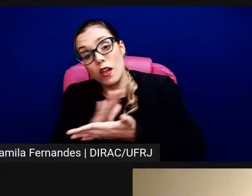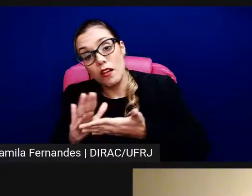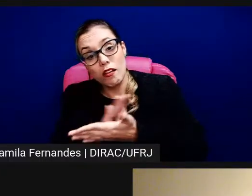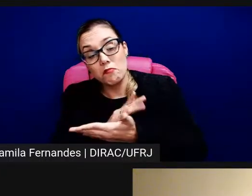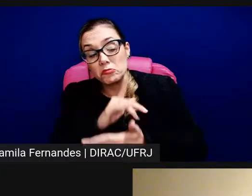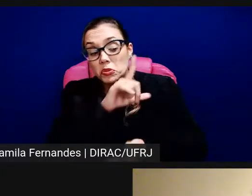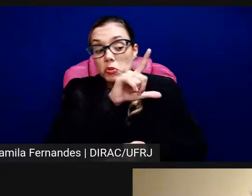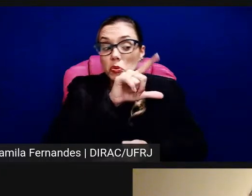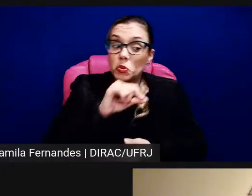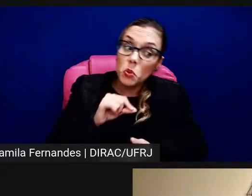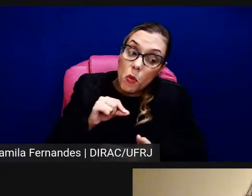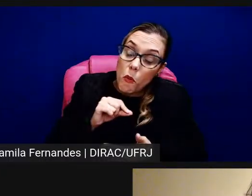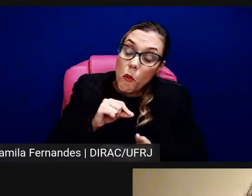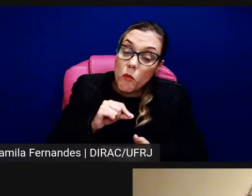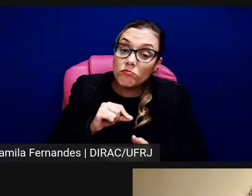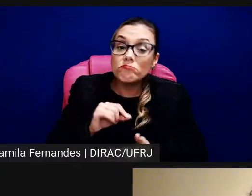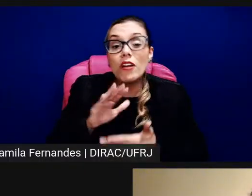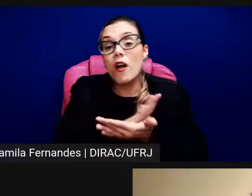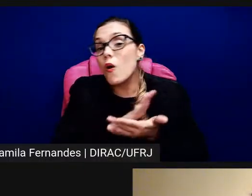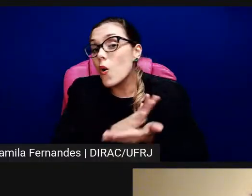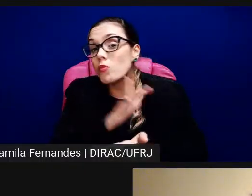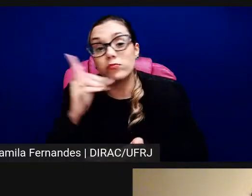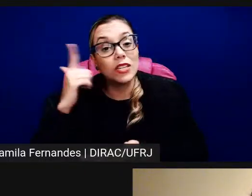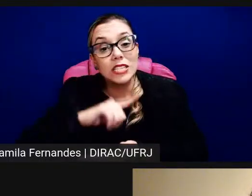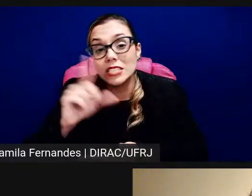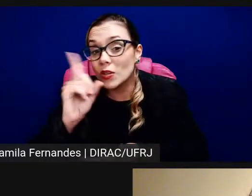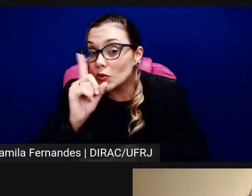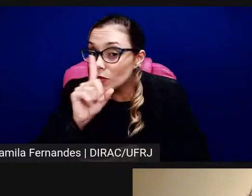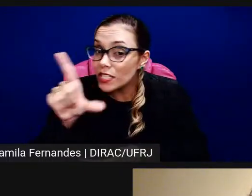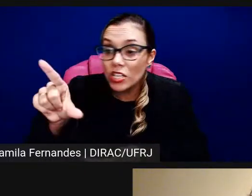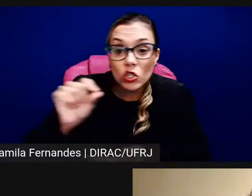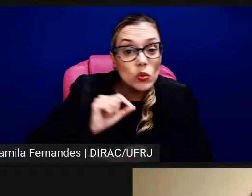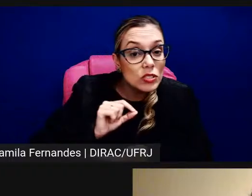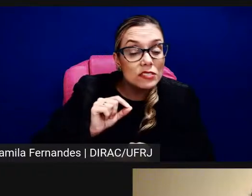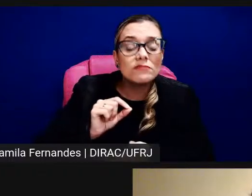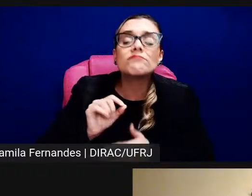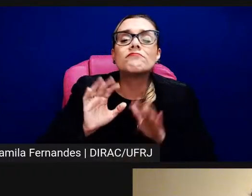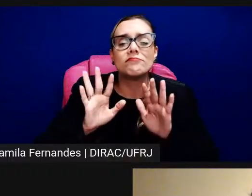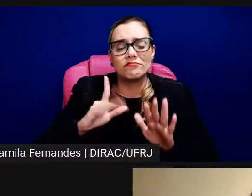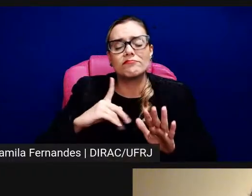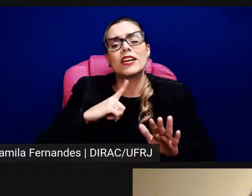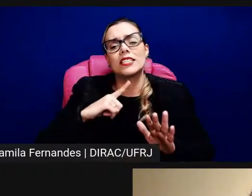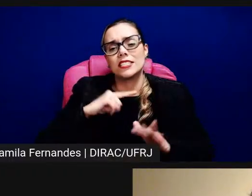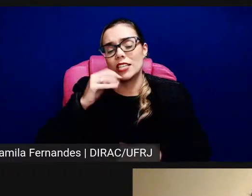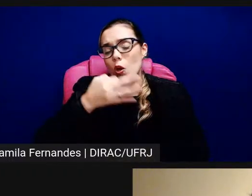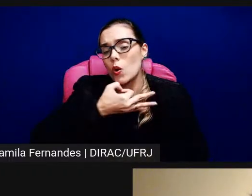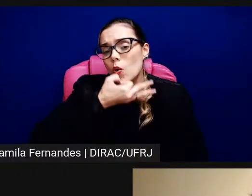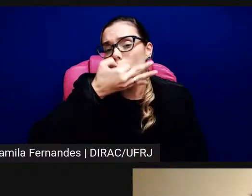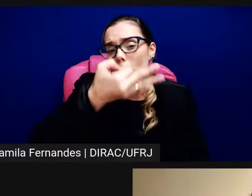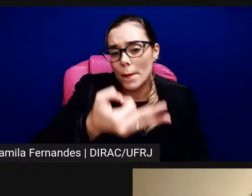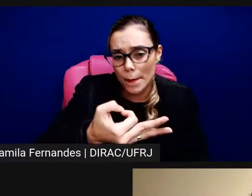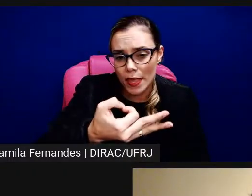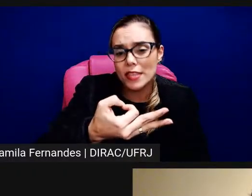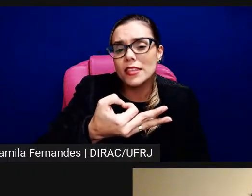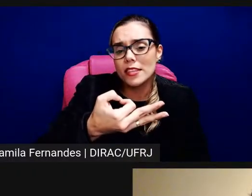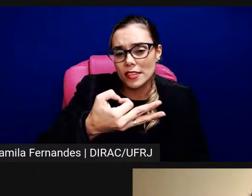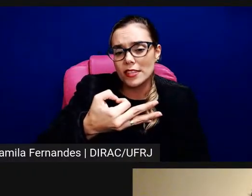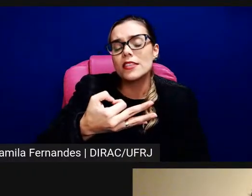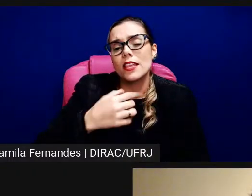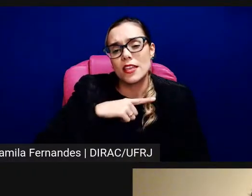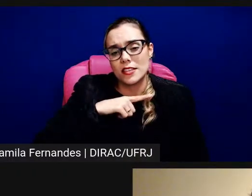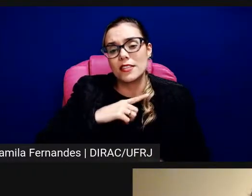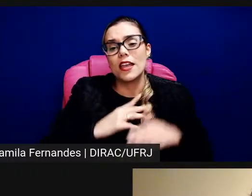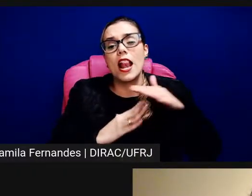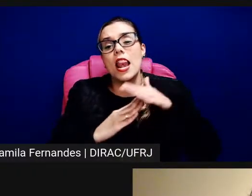vai, né, então, a gente também tem esse leve comentário diante da, da limitação de